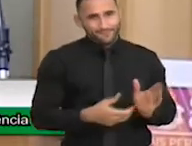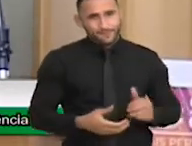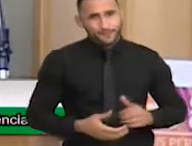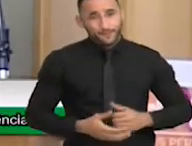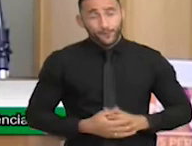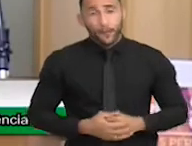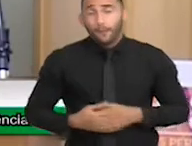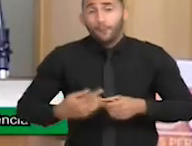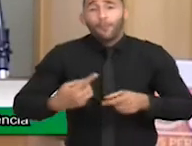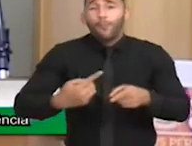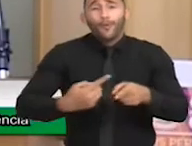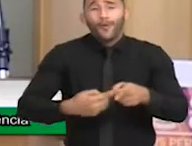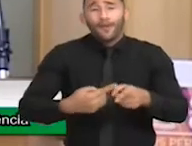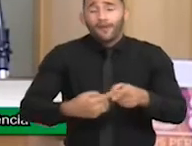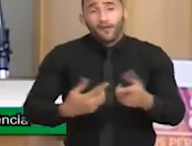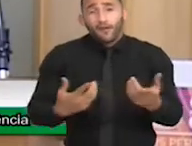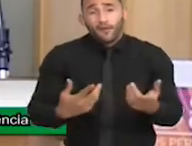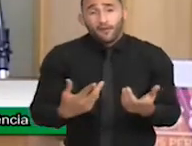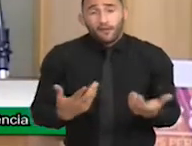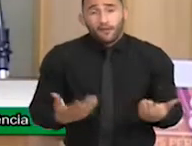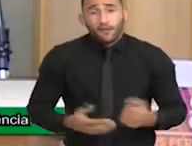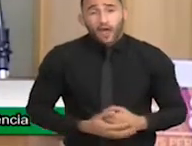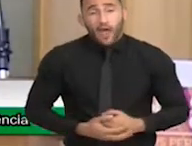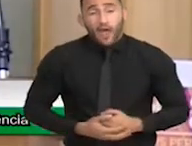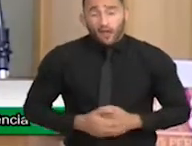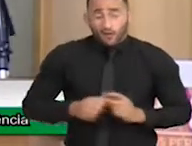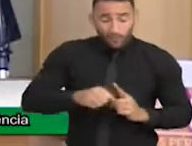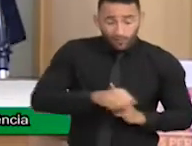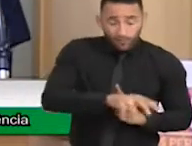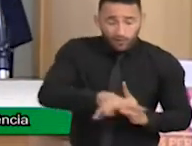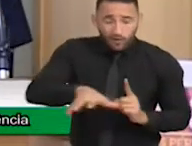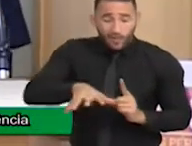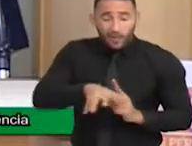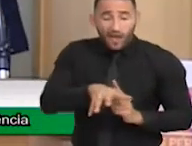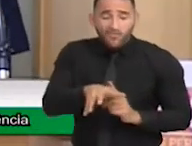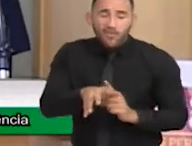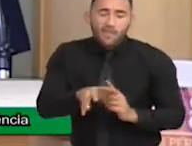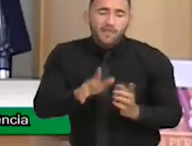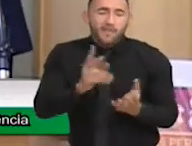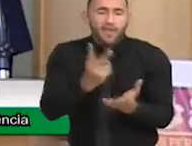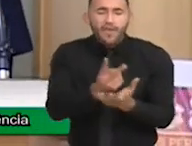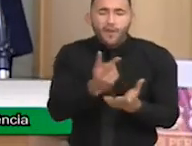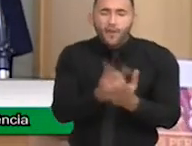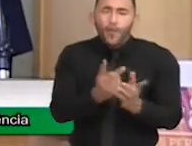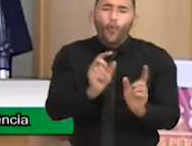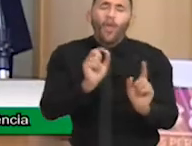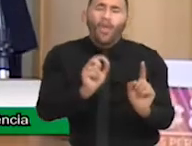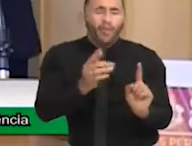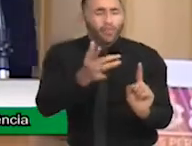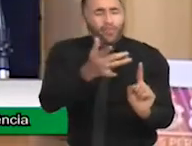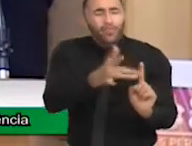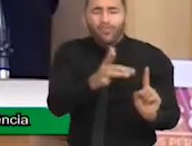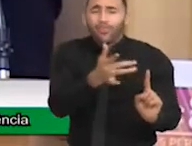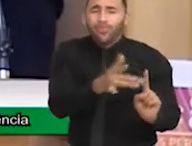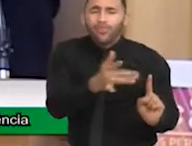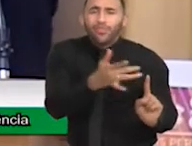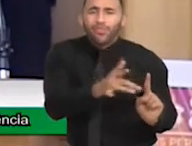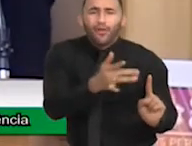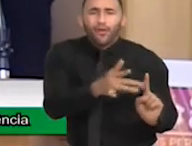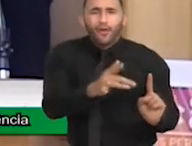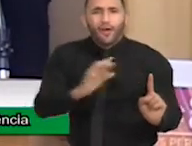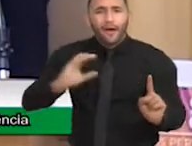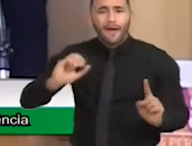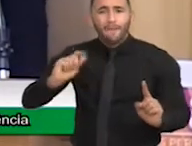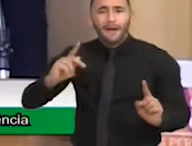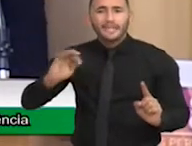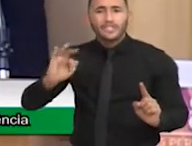Por quê? Porque nós vivemos numa sociedade capacitista. capacitismo é um termo que muitos de nós,